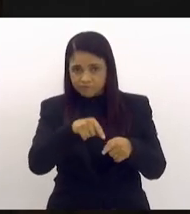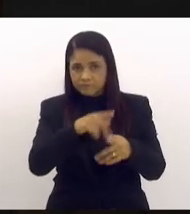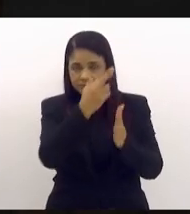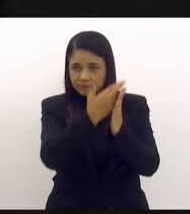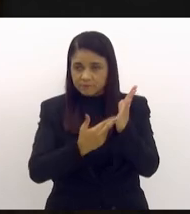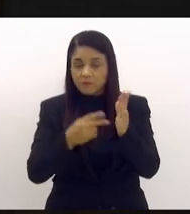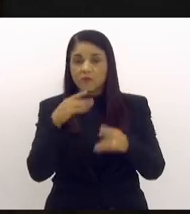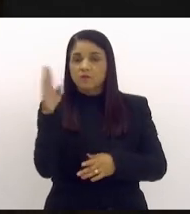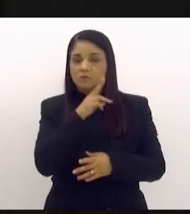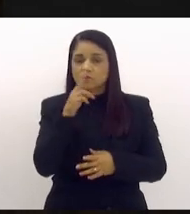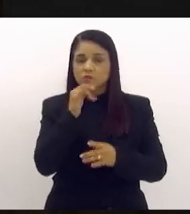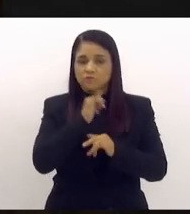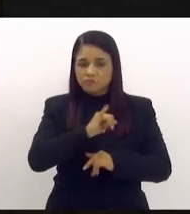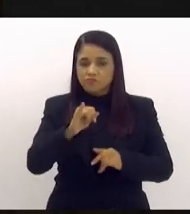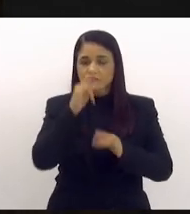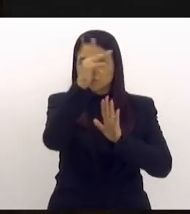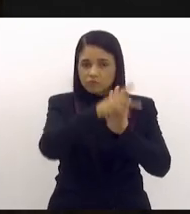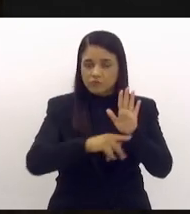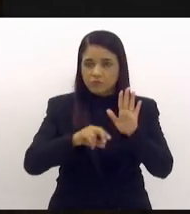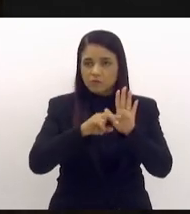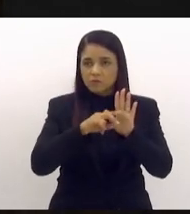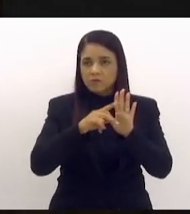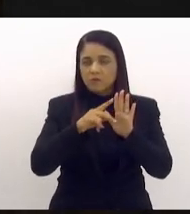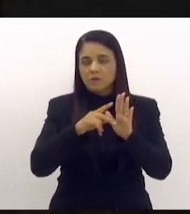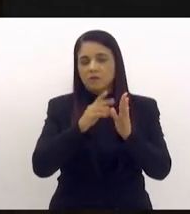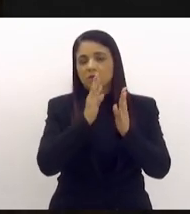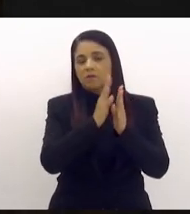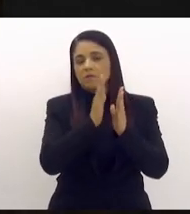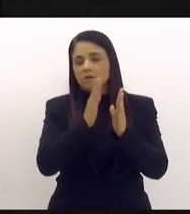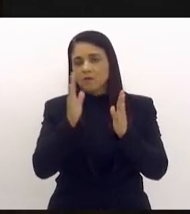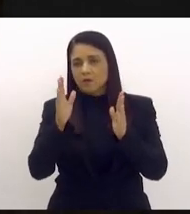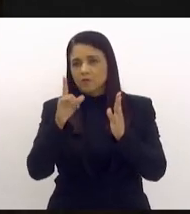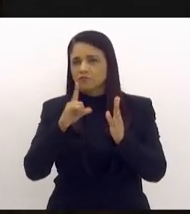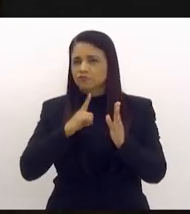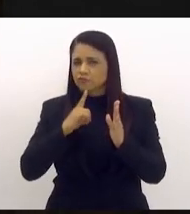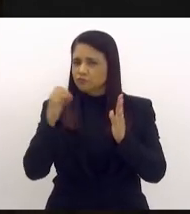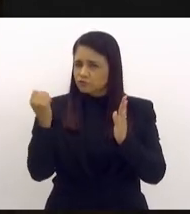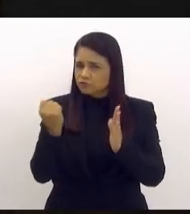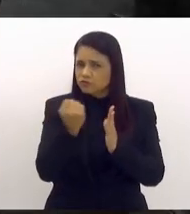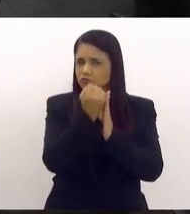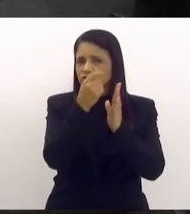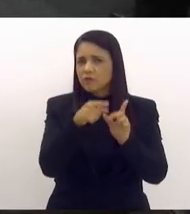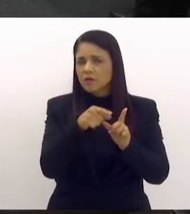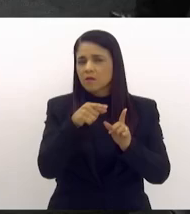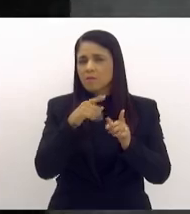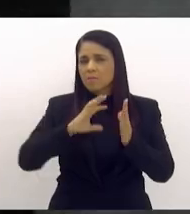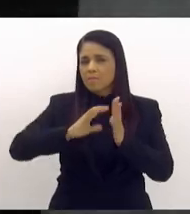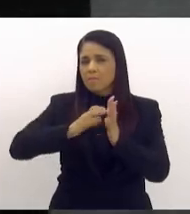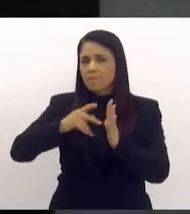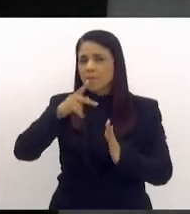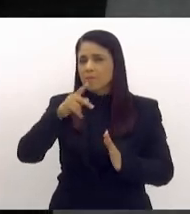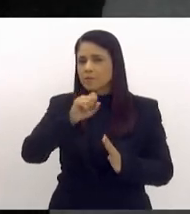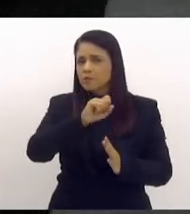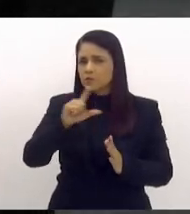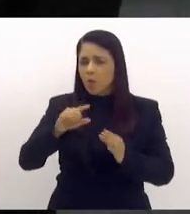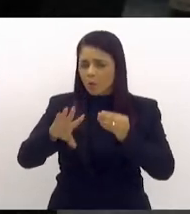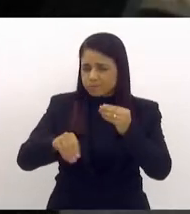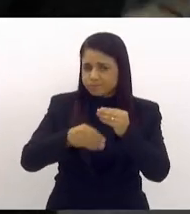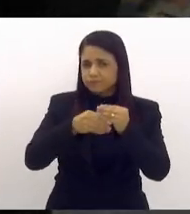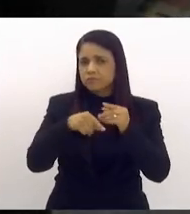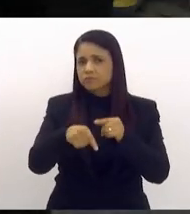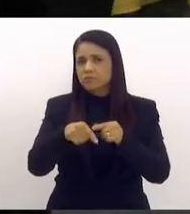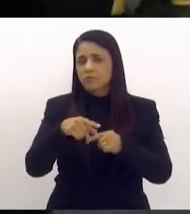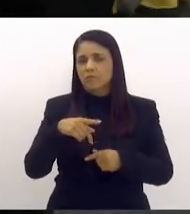Em regime de urgência, em discussão única... pela ordem. Havia um destaque da bancada do pessoal protocolado nesse projeto.